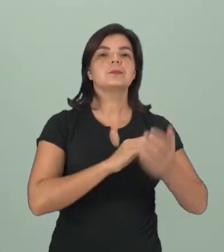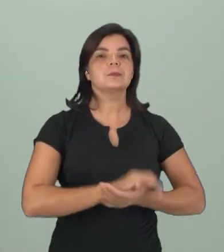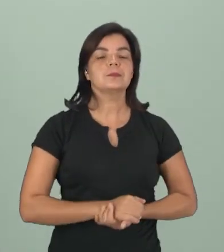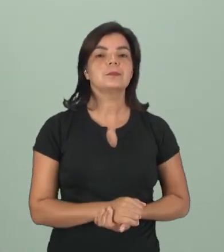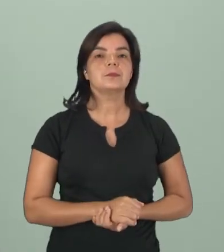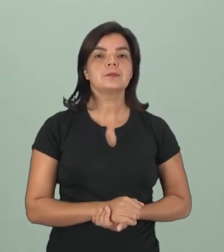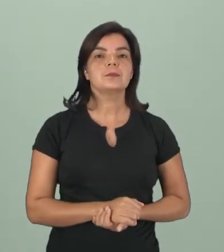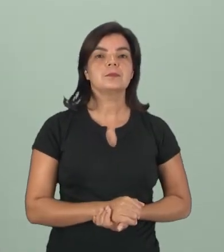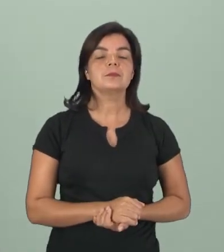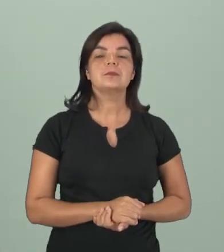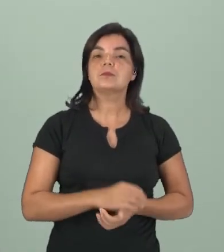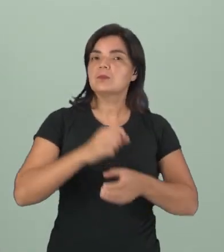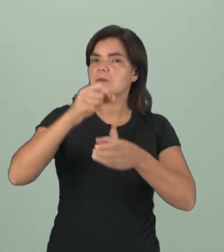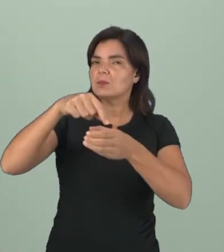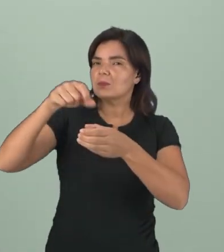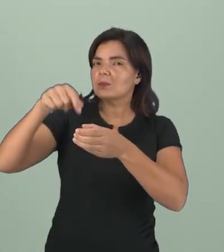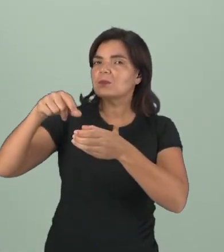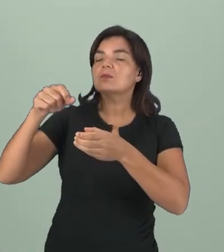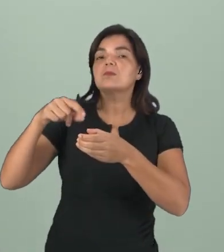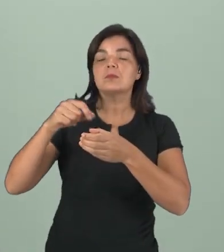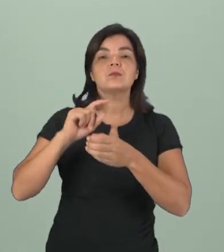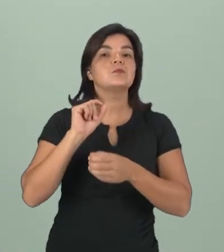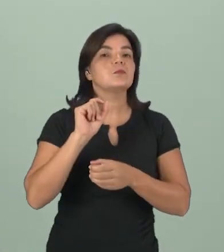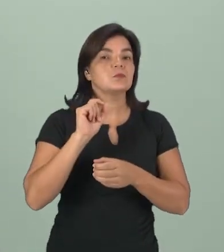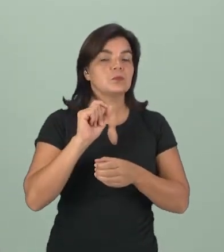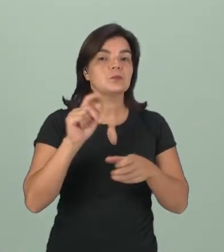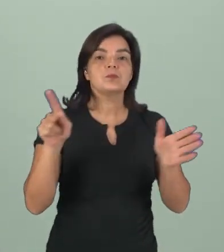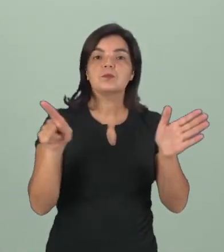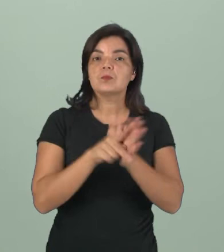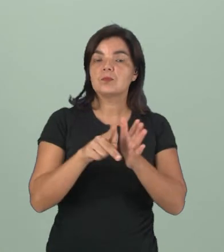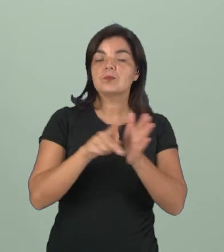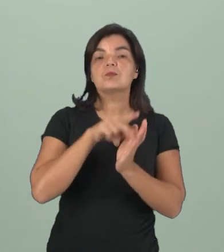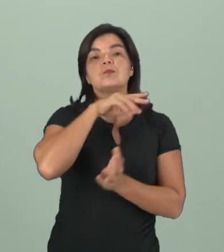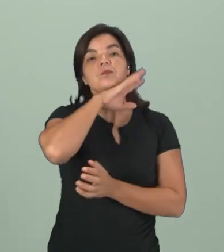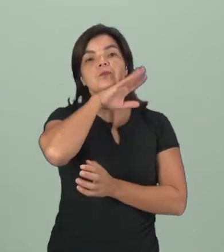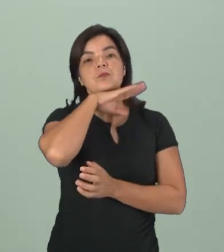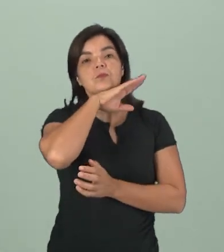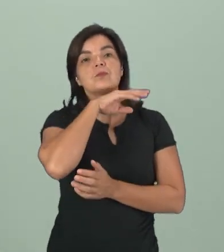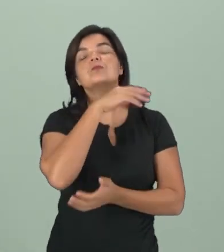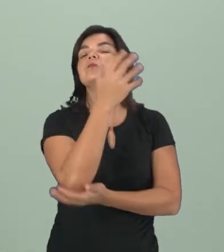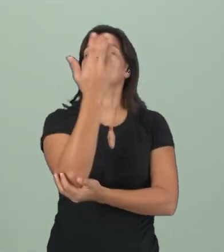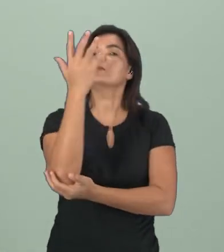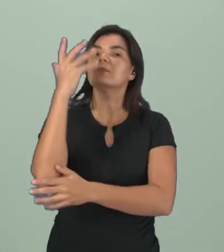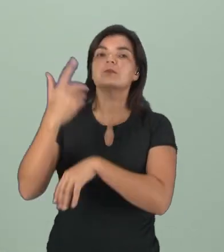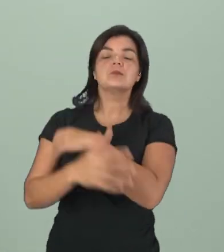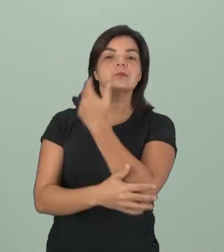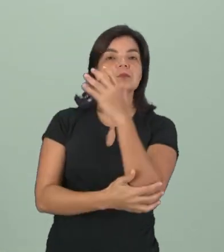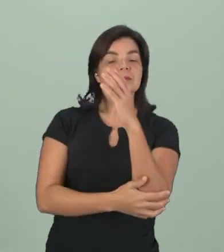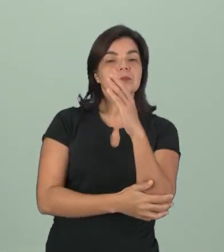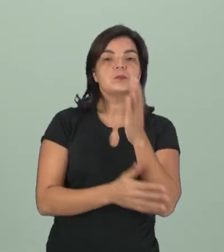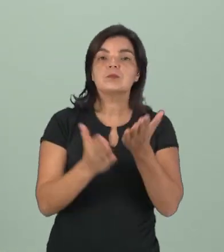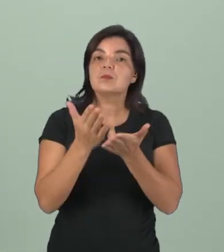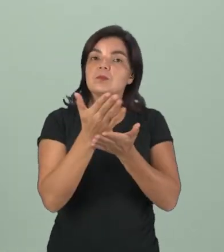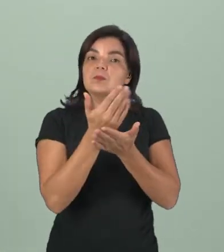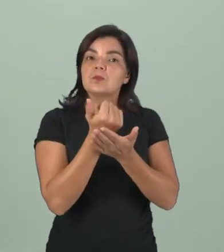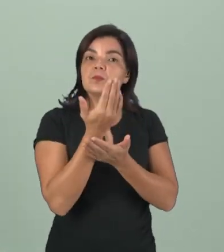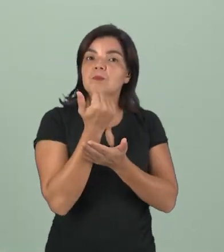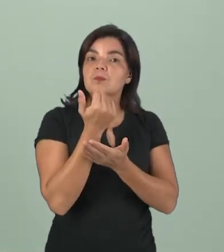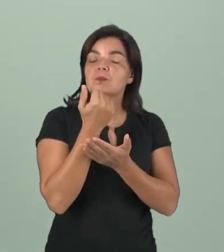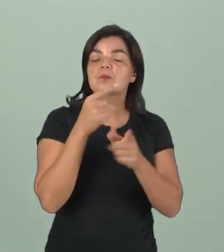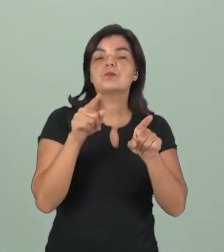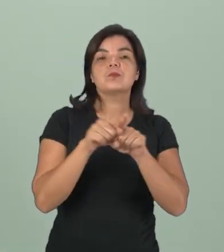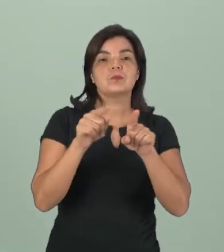Elas são semeadas, são plantadas através dos próprios animais que vivem na floresta, que vão recolhendo ali os seus